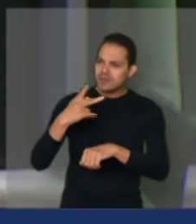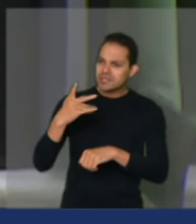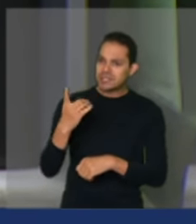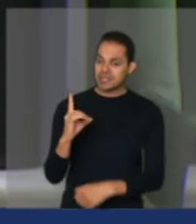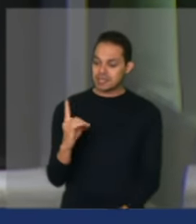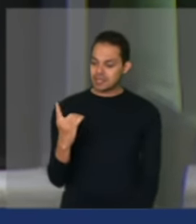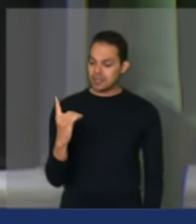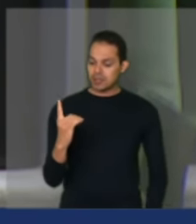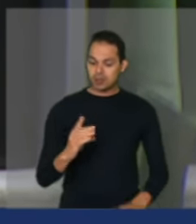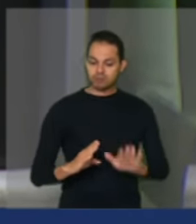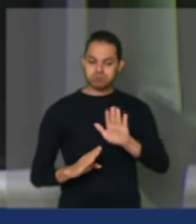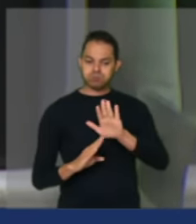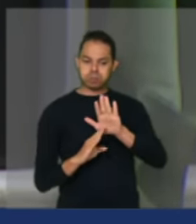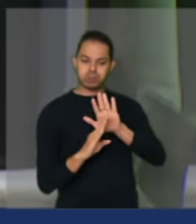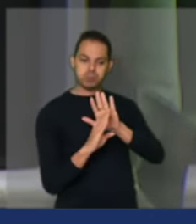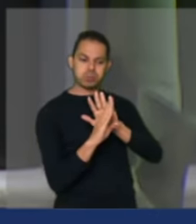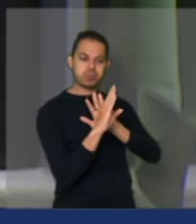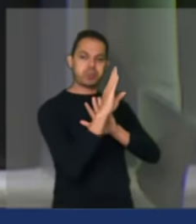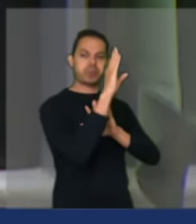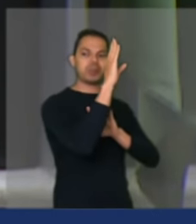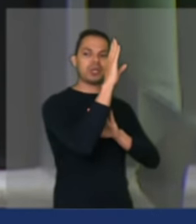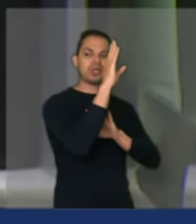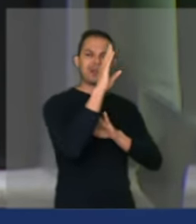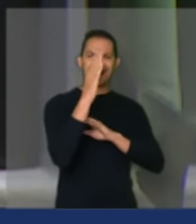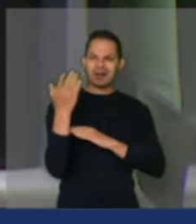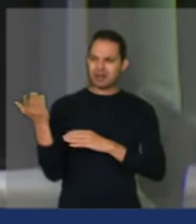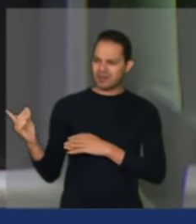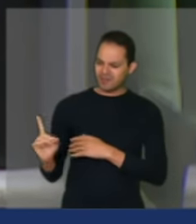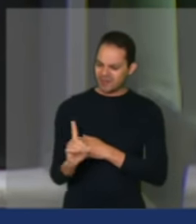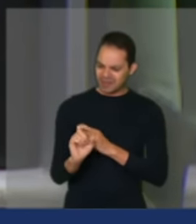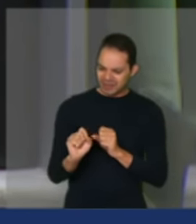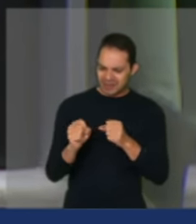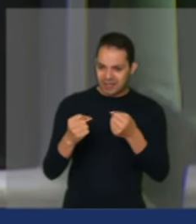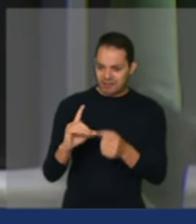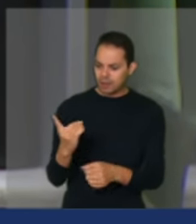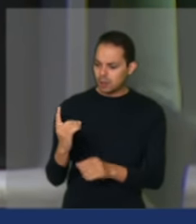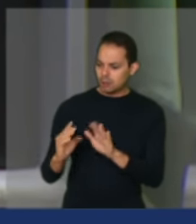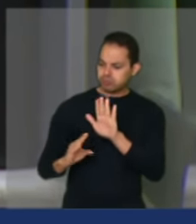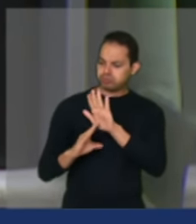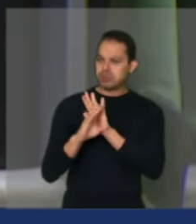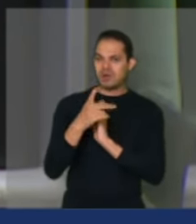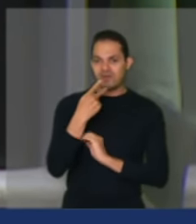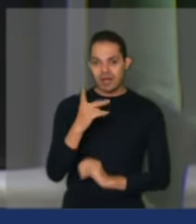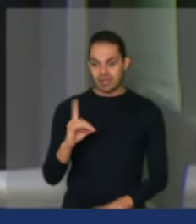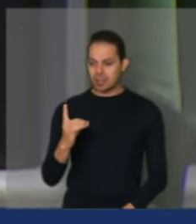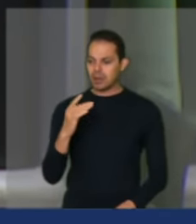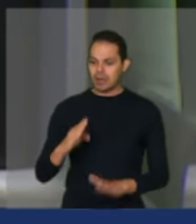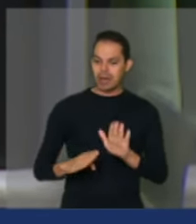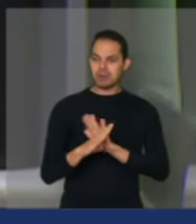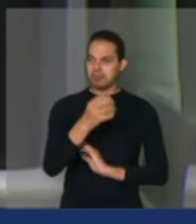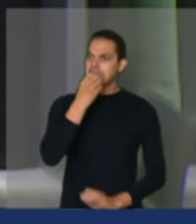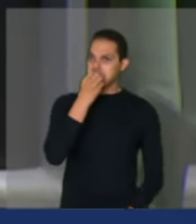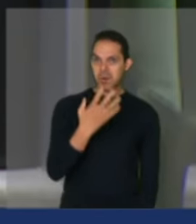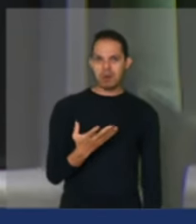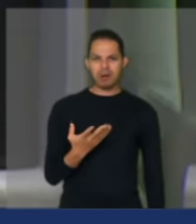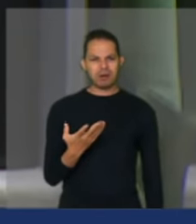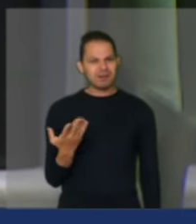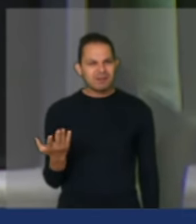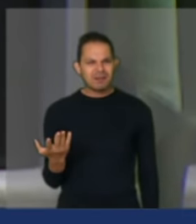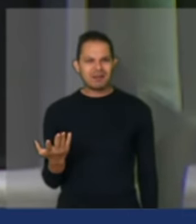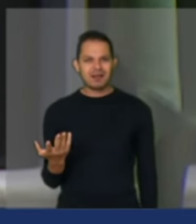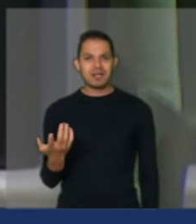aumente tanto, defenda o crescimento do dólar, diz que o dólar alto é bom e consegue